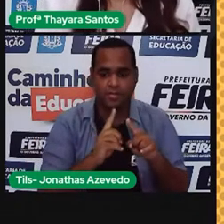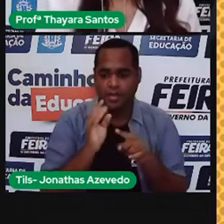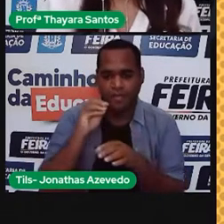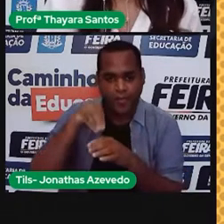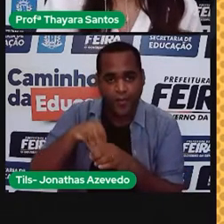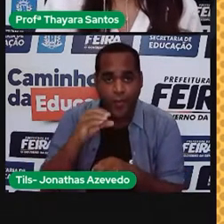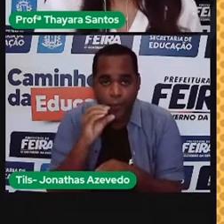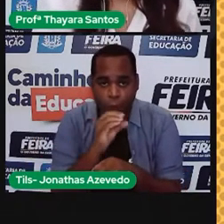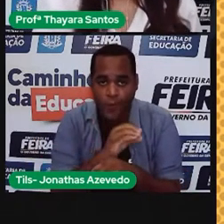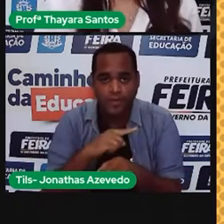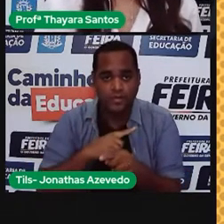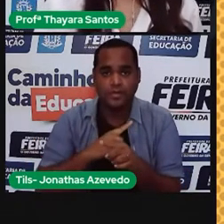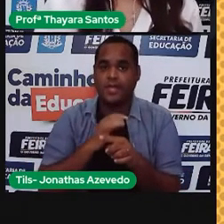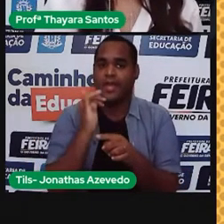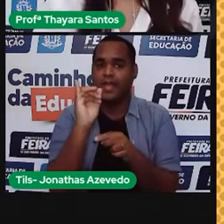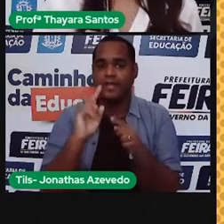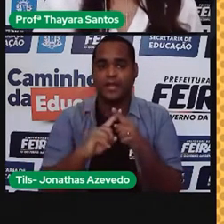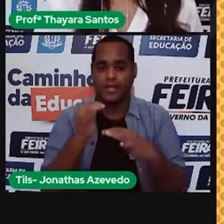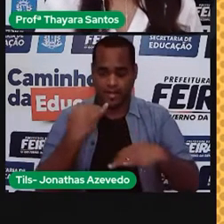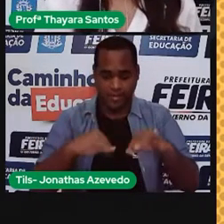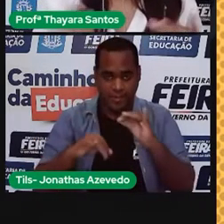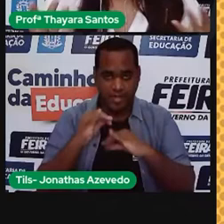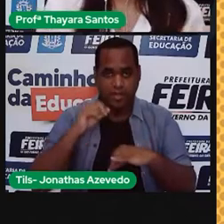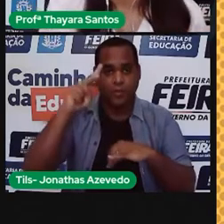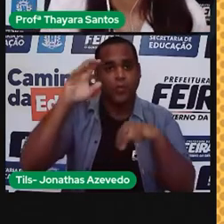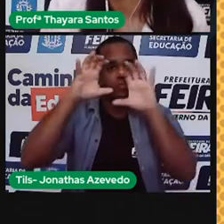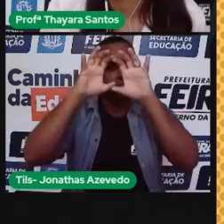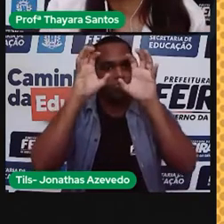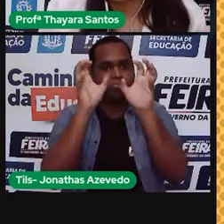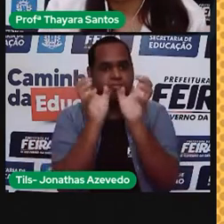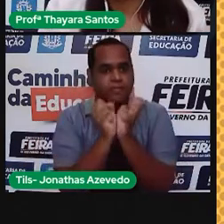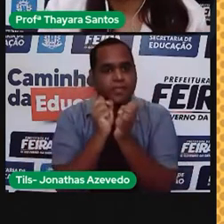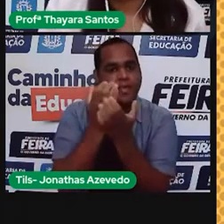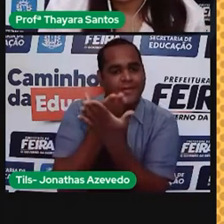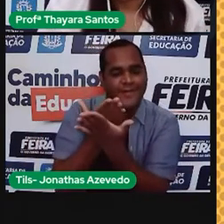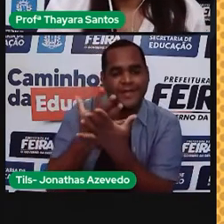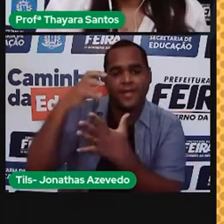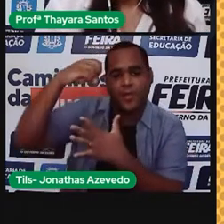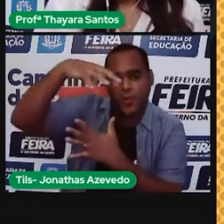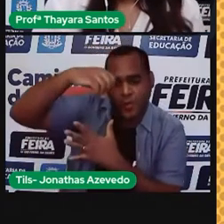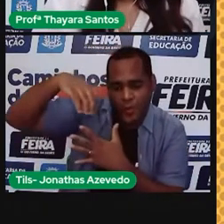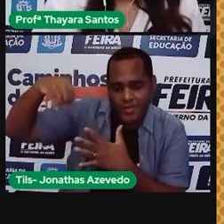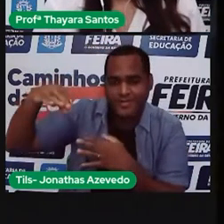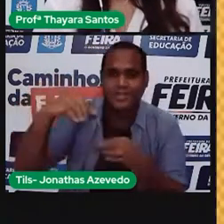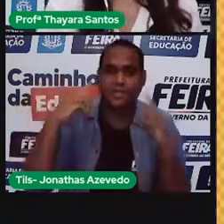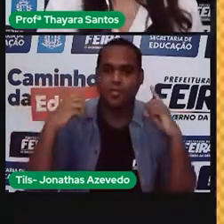química, nuclear, luminosa, sonora e tem a energia elétrica.